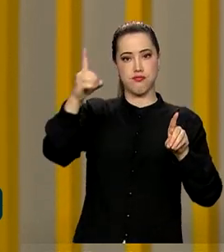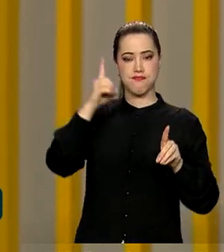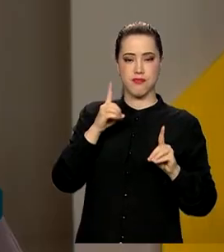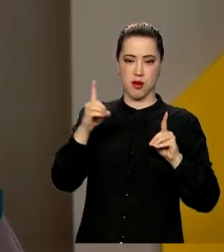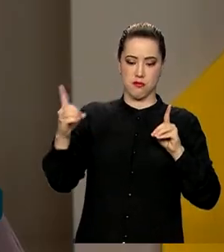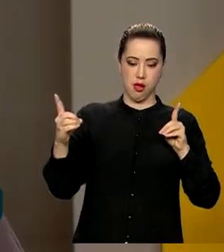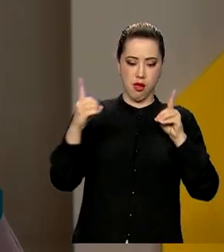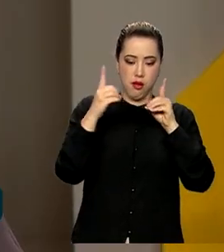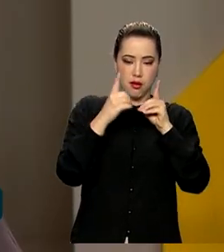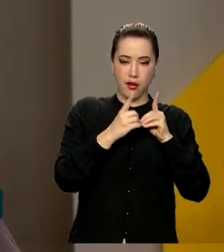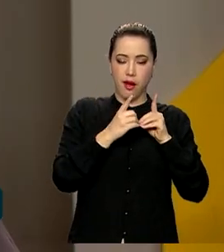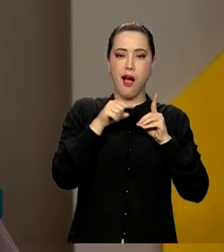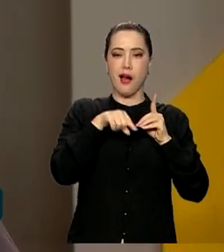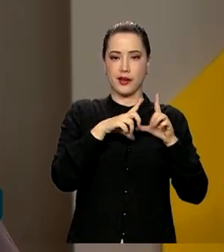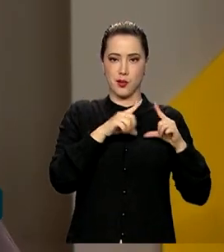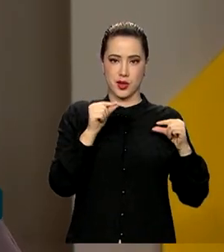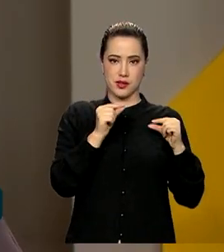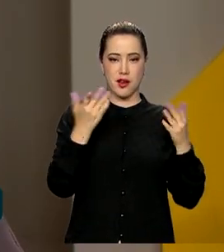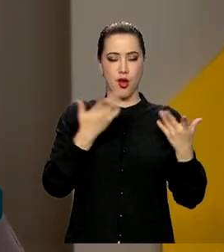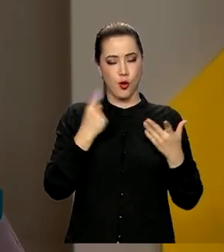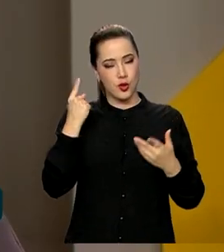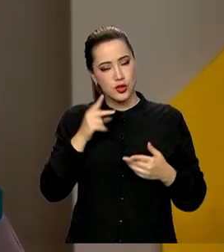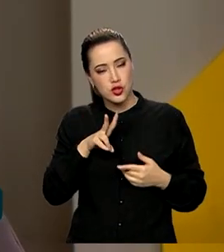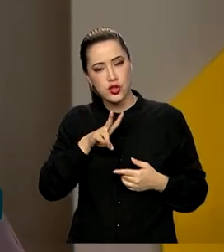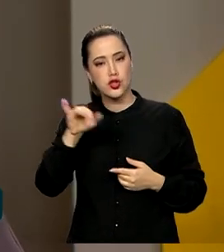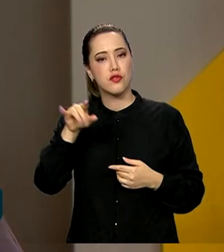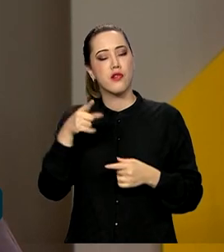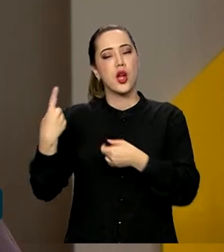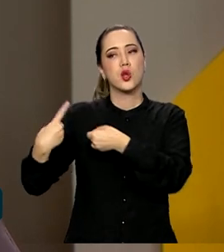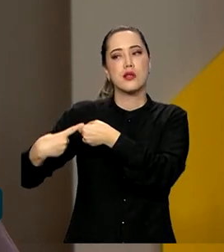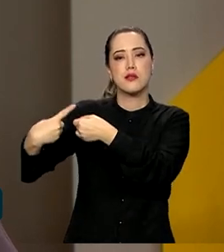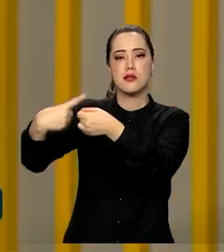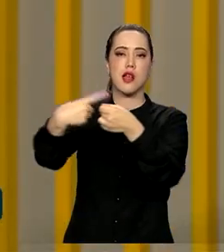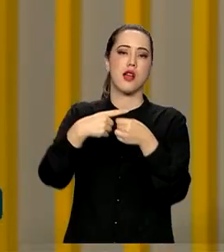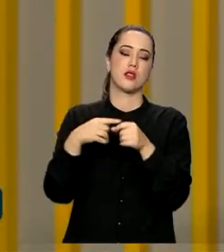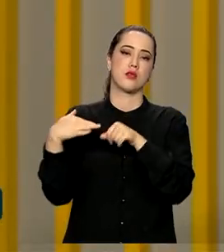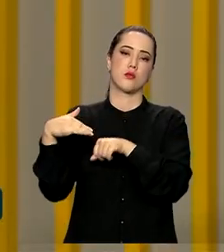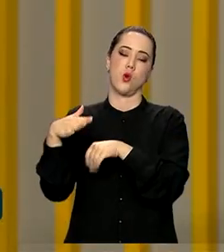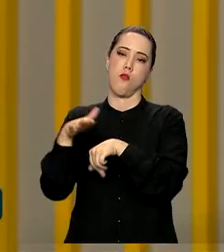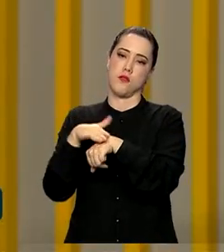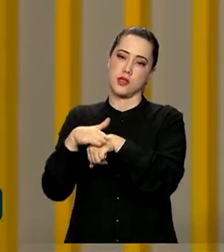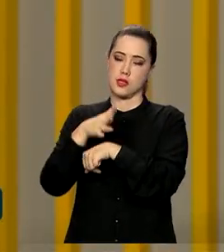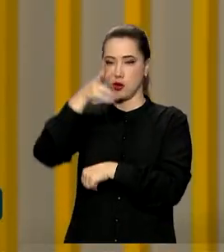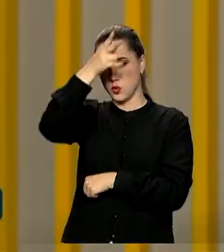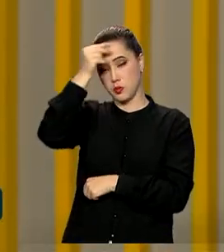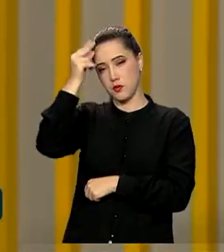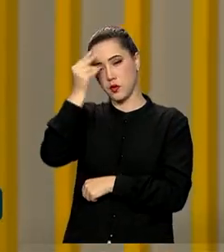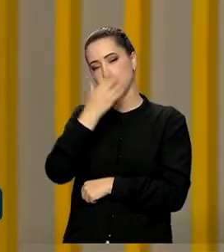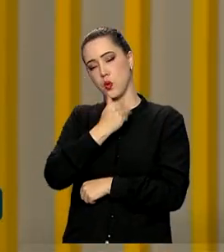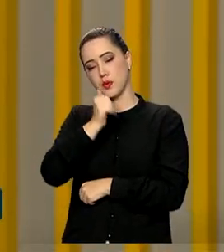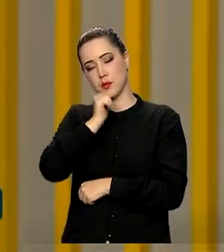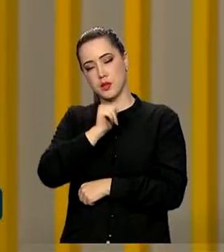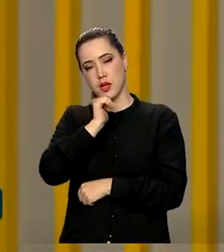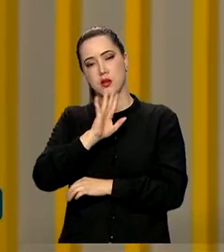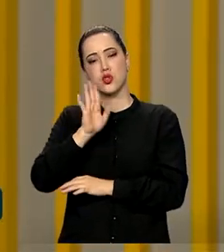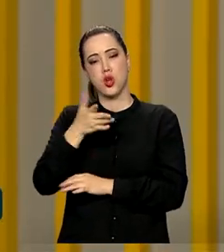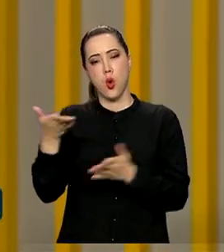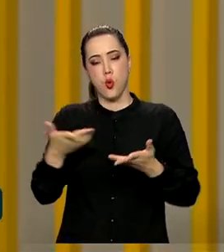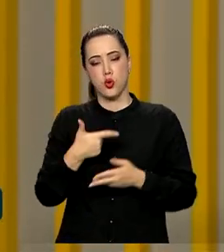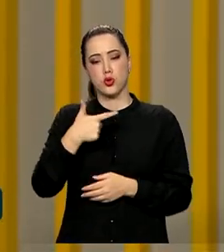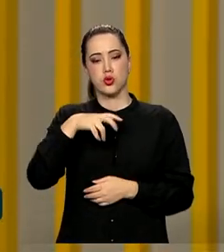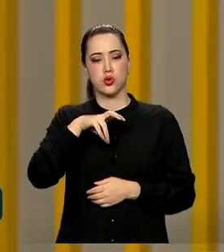espera poder contar com os prefeitos e prefeitas. Mas, como eu já disse, no dia de hoje nós já temos mais de 250